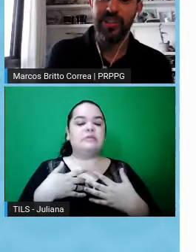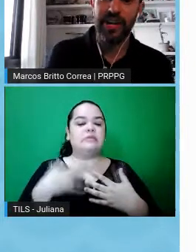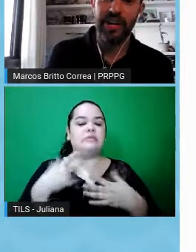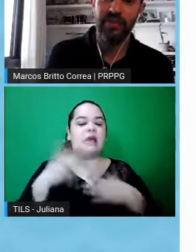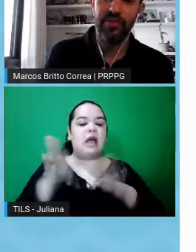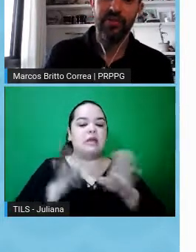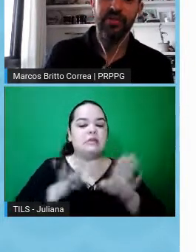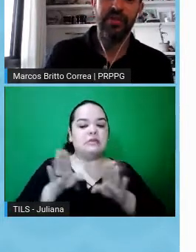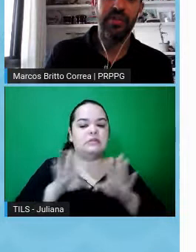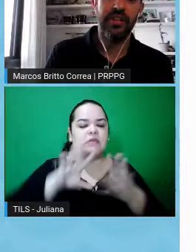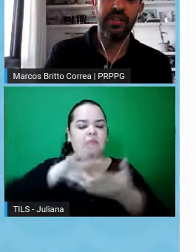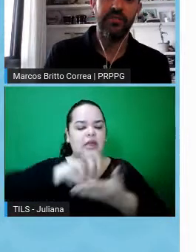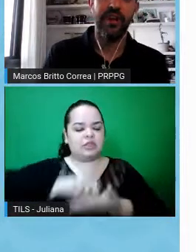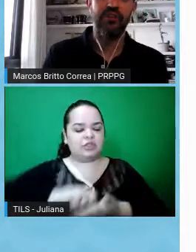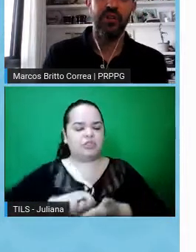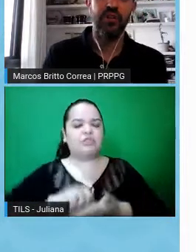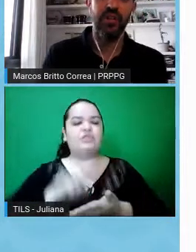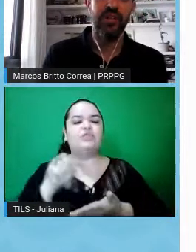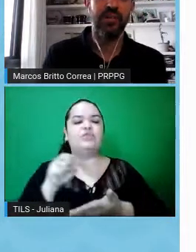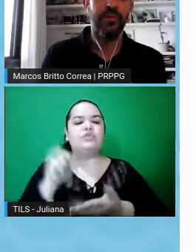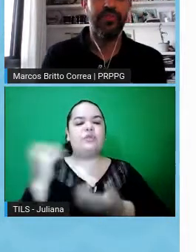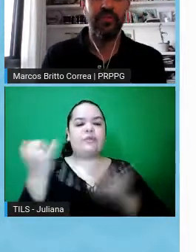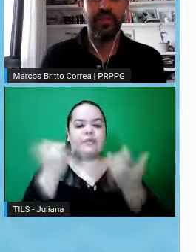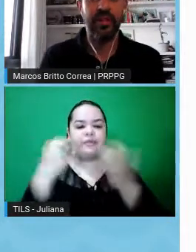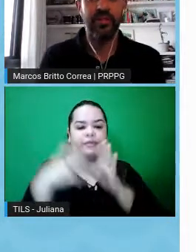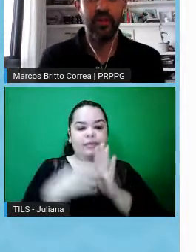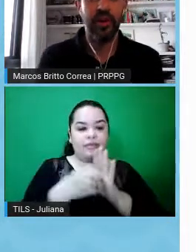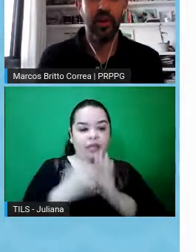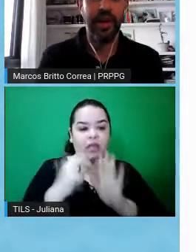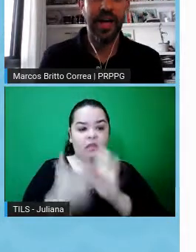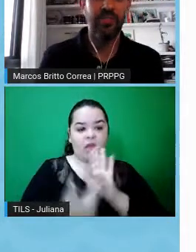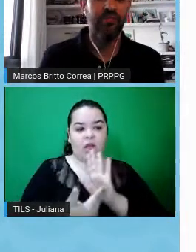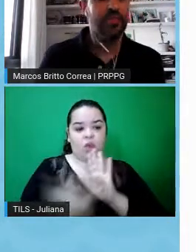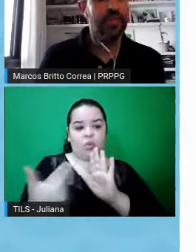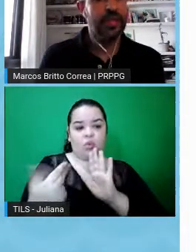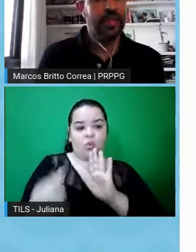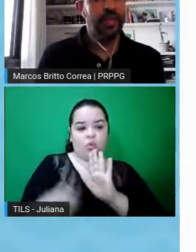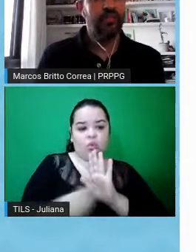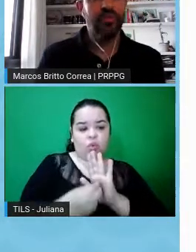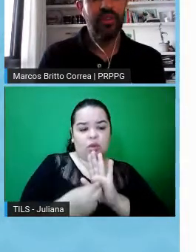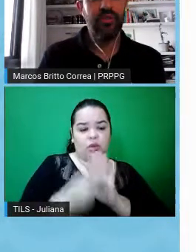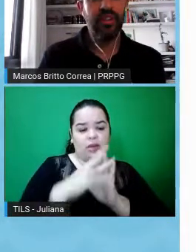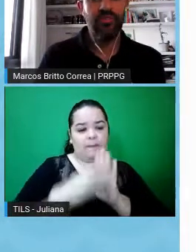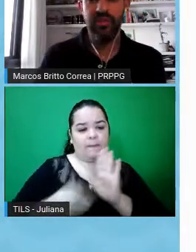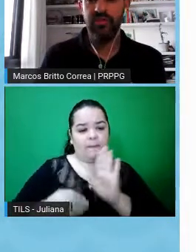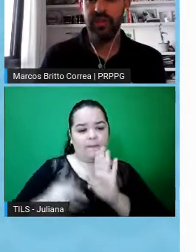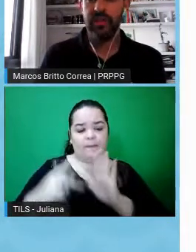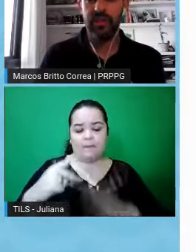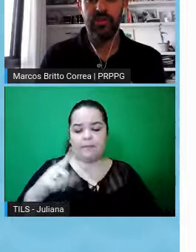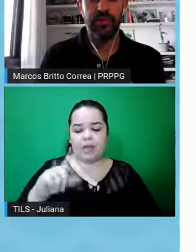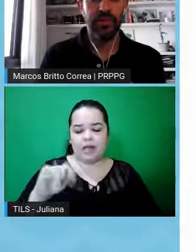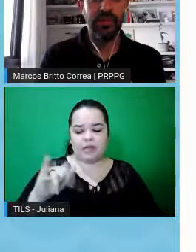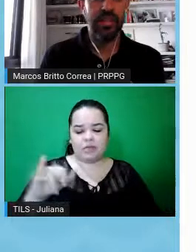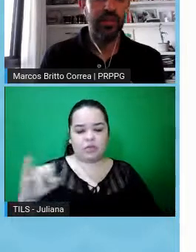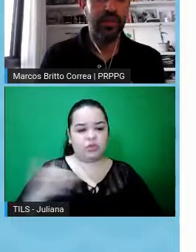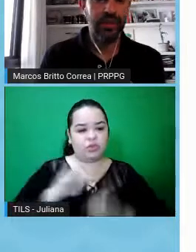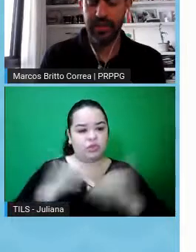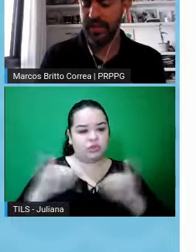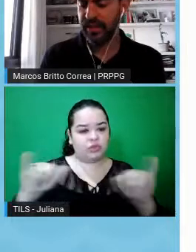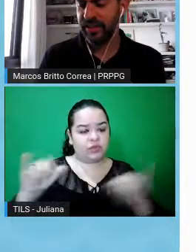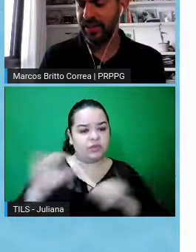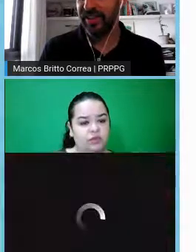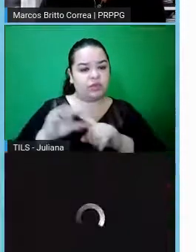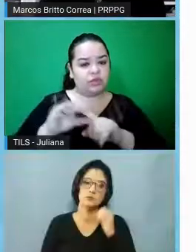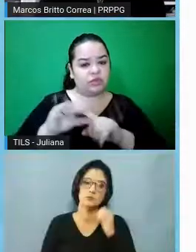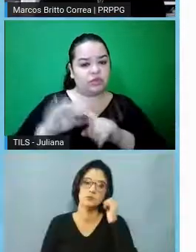procedimentos e dados, aspectos de autoria, produção intelectual, plágio, divulgação científica, então, deixo